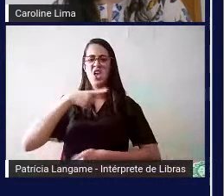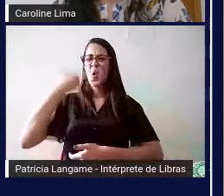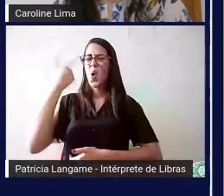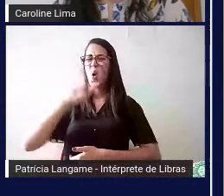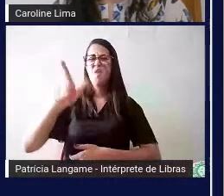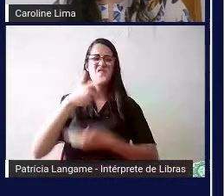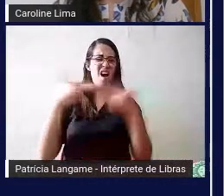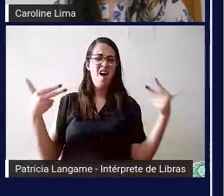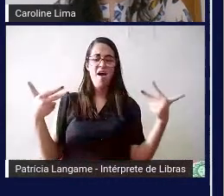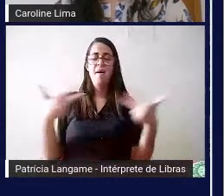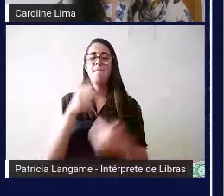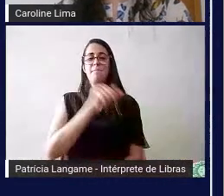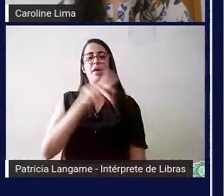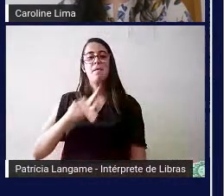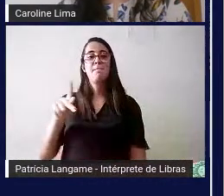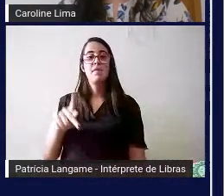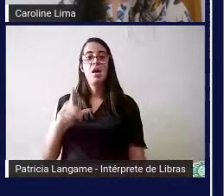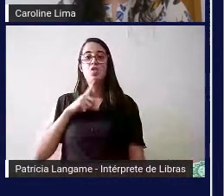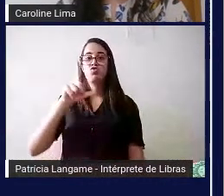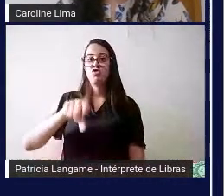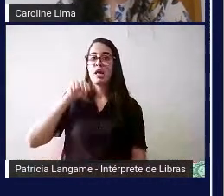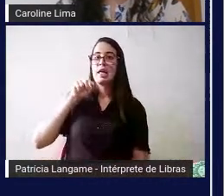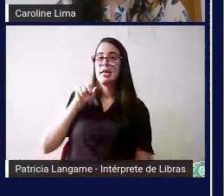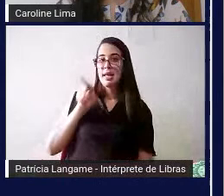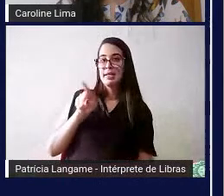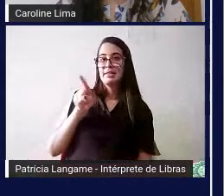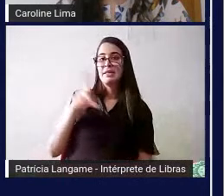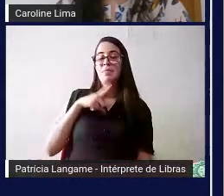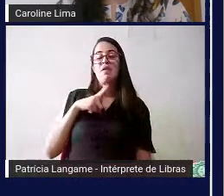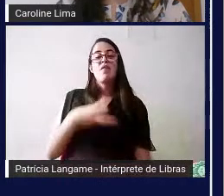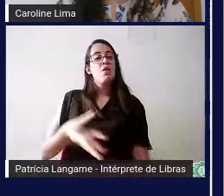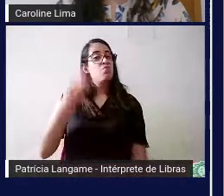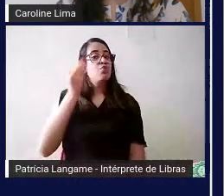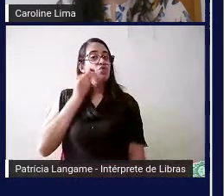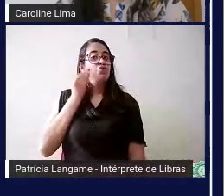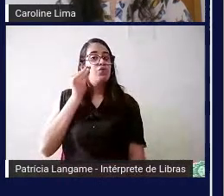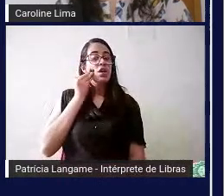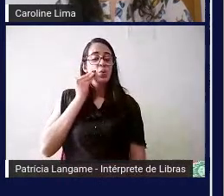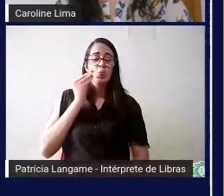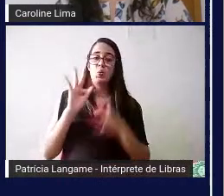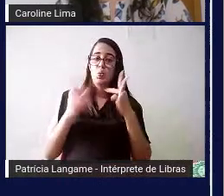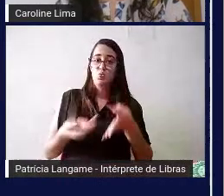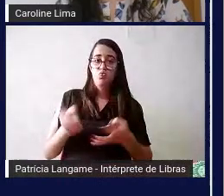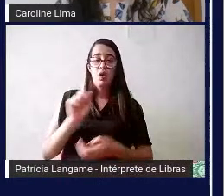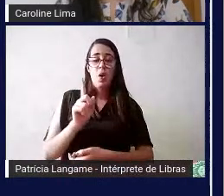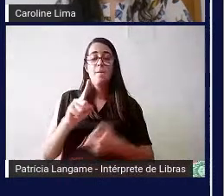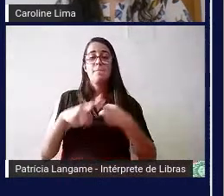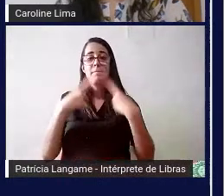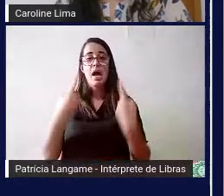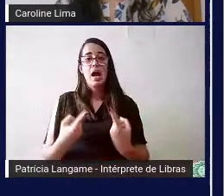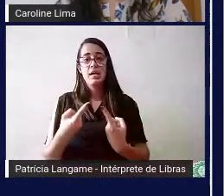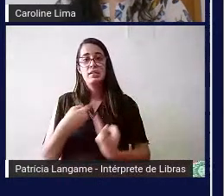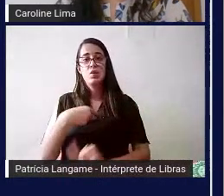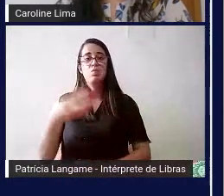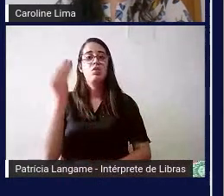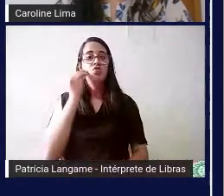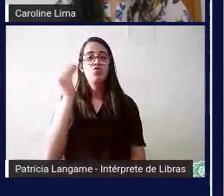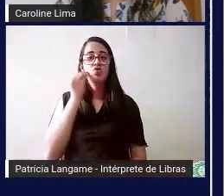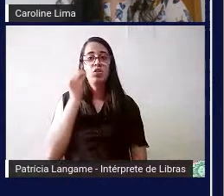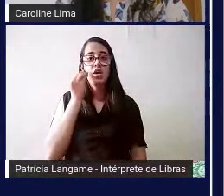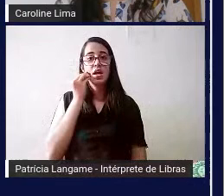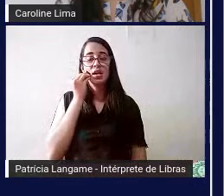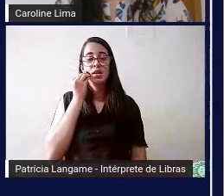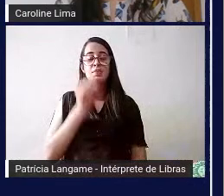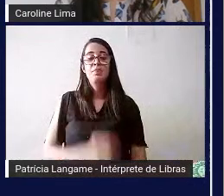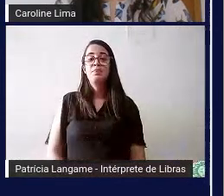selecionei aqui o HandTalk porque de várias que eu testei não testei todos tá mas dos que eu testei ele foi o que